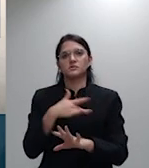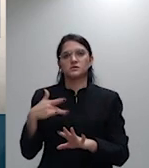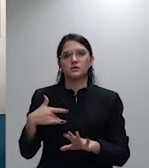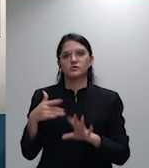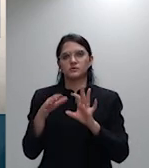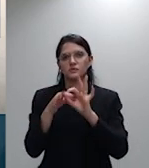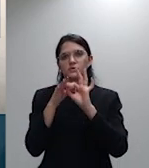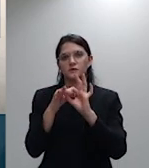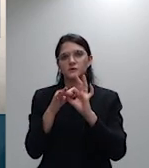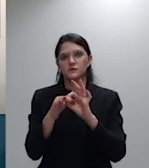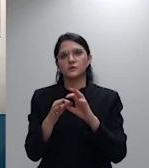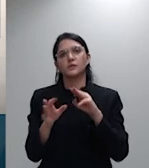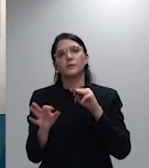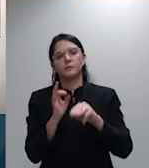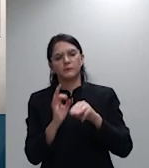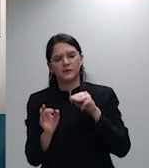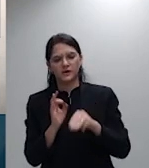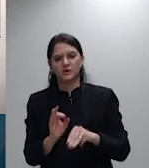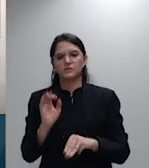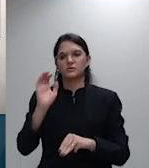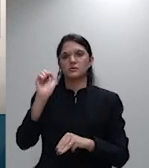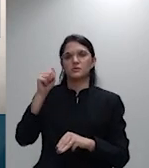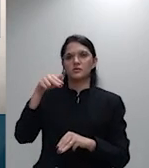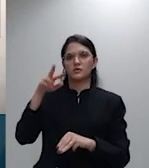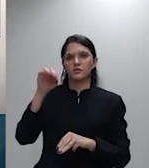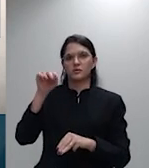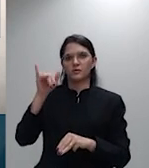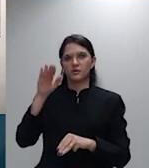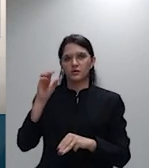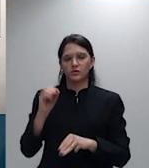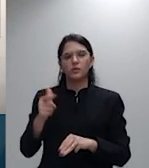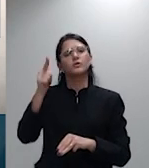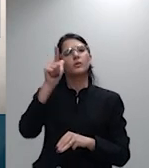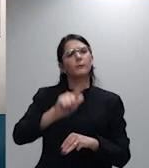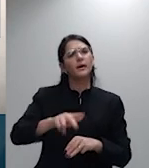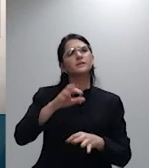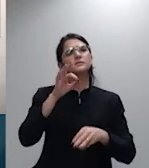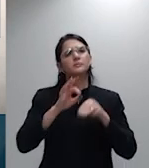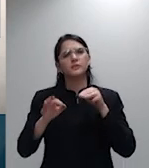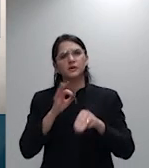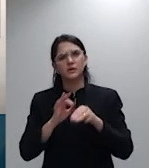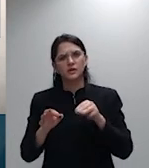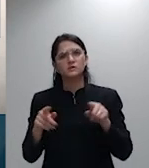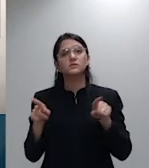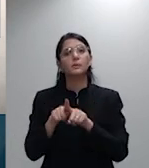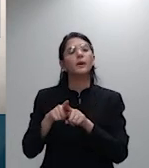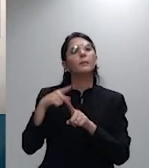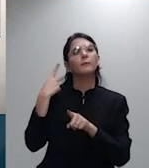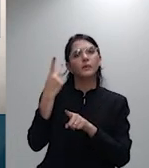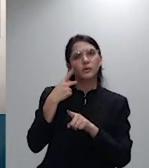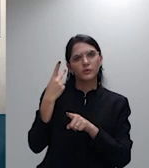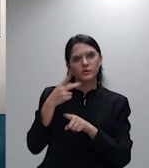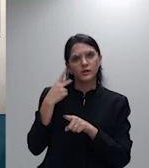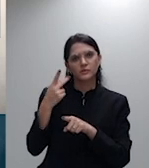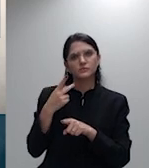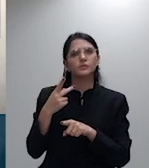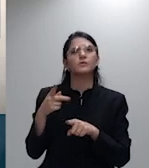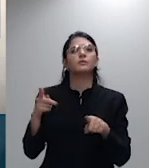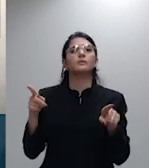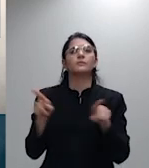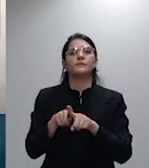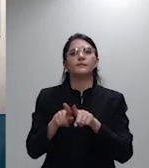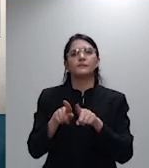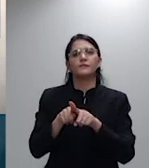Ferreira demais ministros dessa corte senhor subprocurador meu estimado procurador Arnaldo José Pian colegas